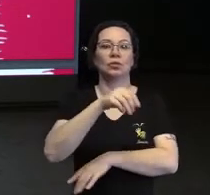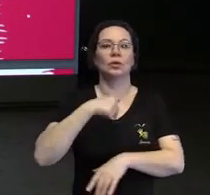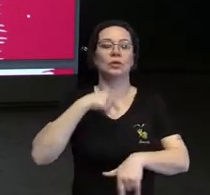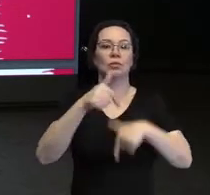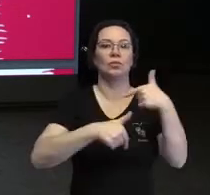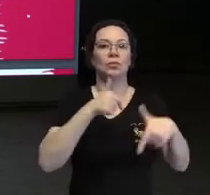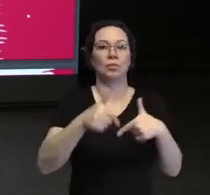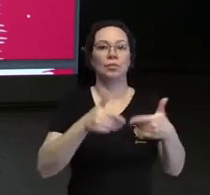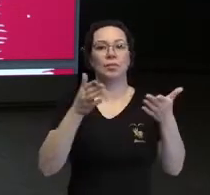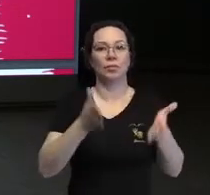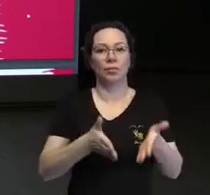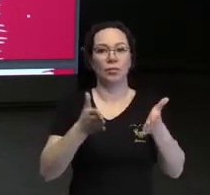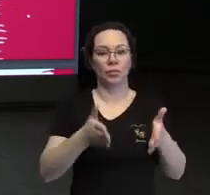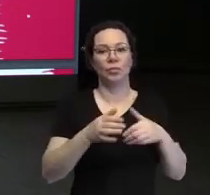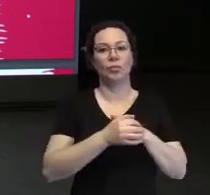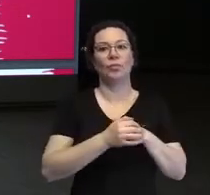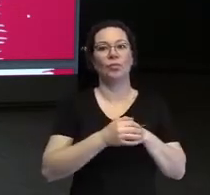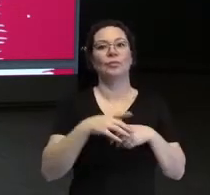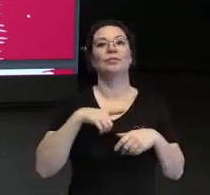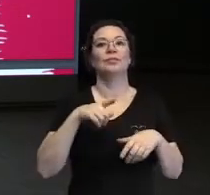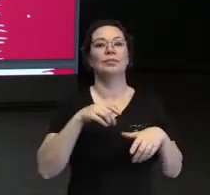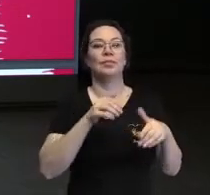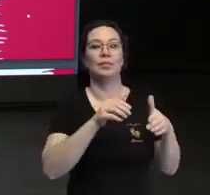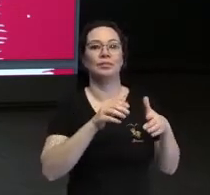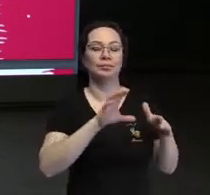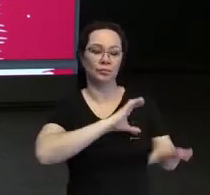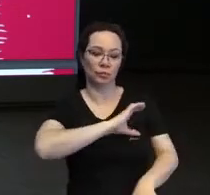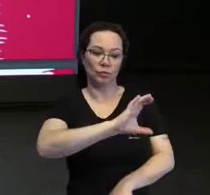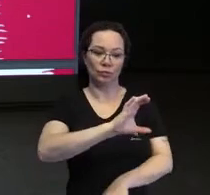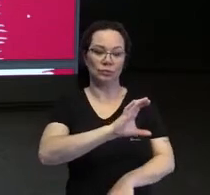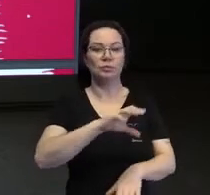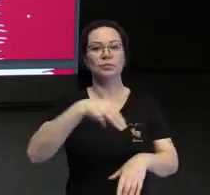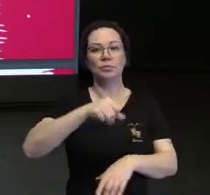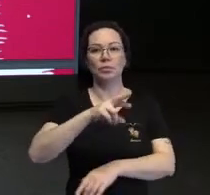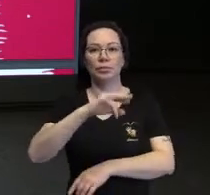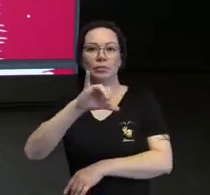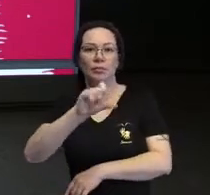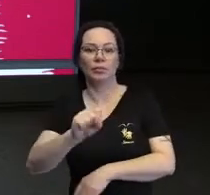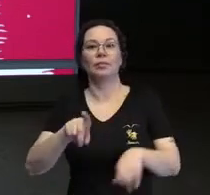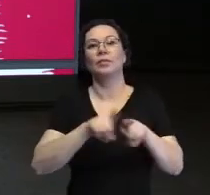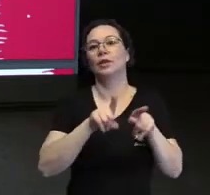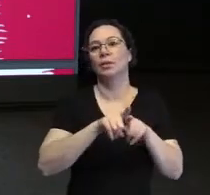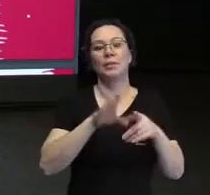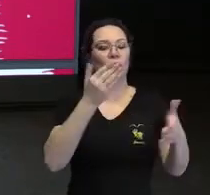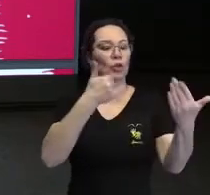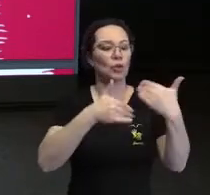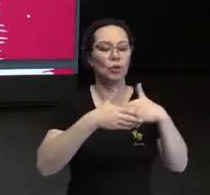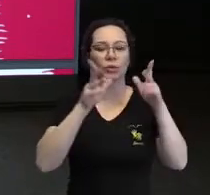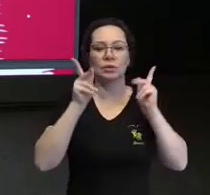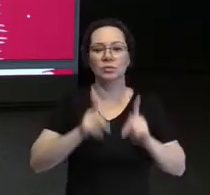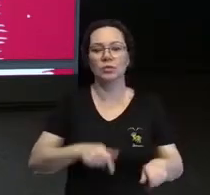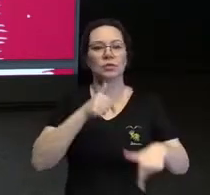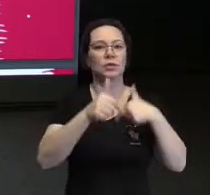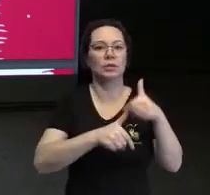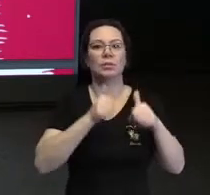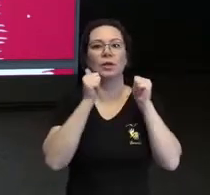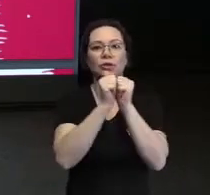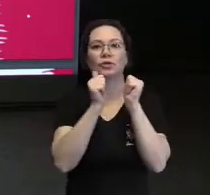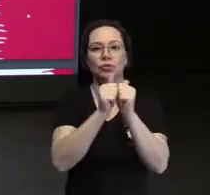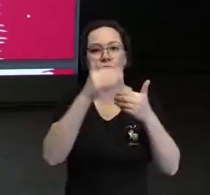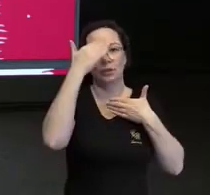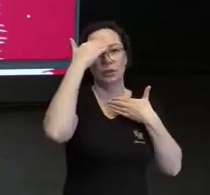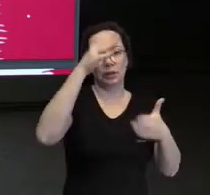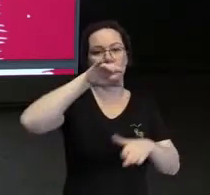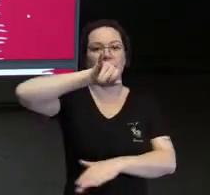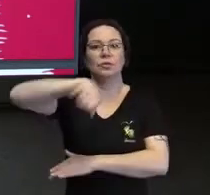atualmente, minha coordenação, mares, pessoal da recuperação anestésica. Eu quero agradecer a